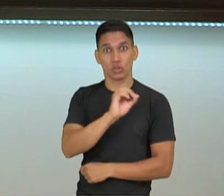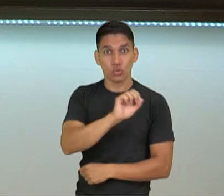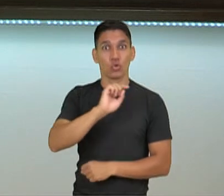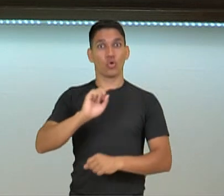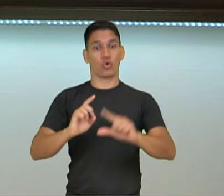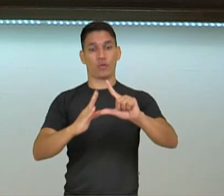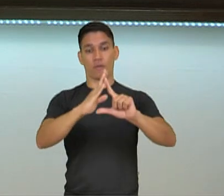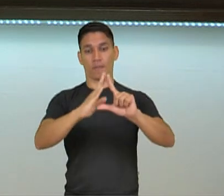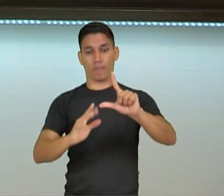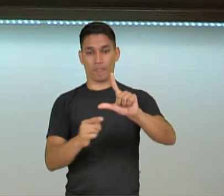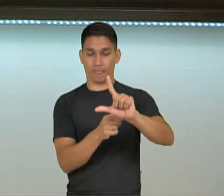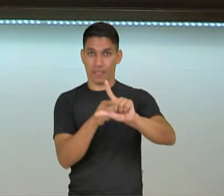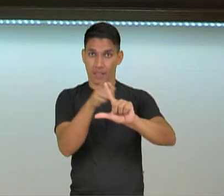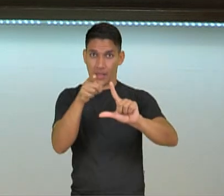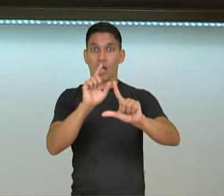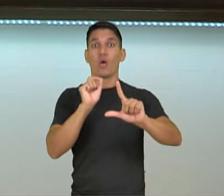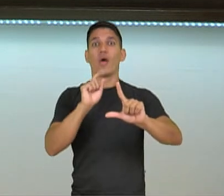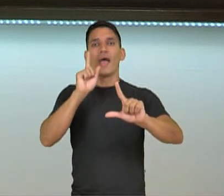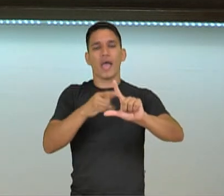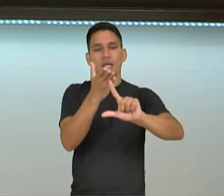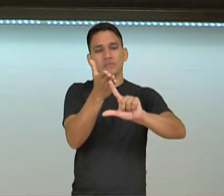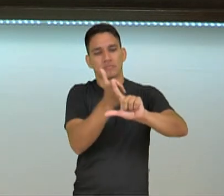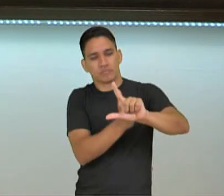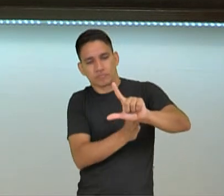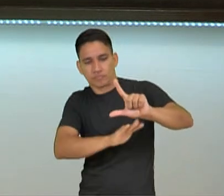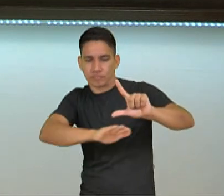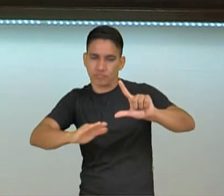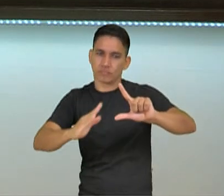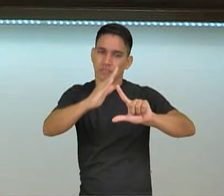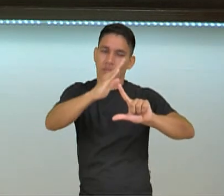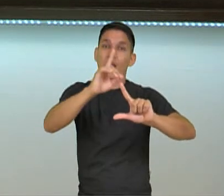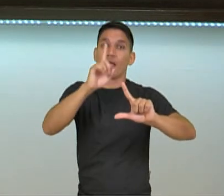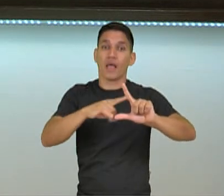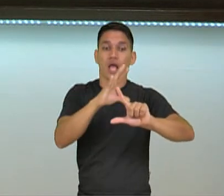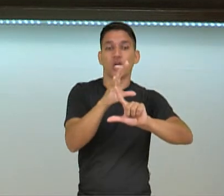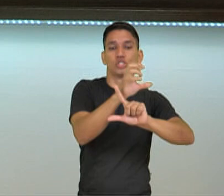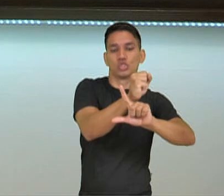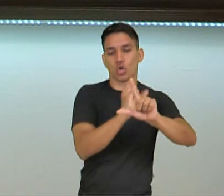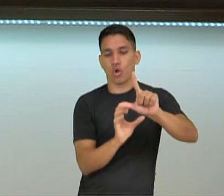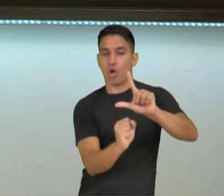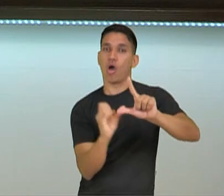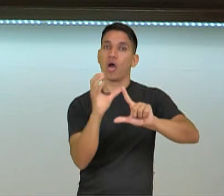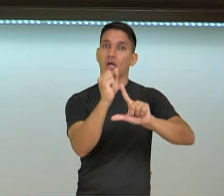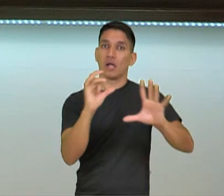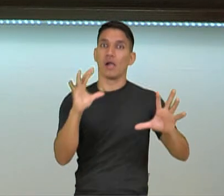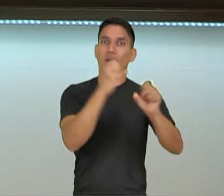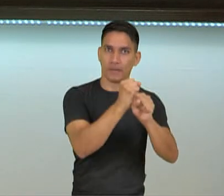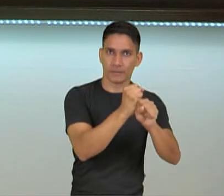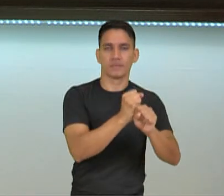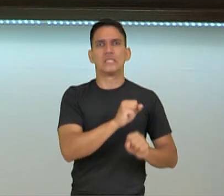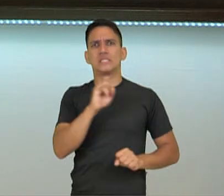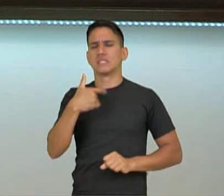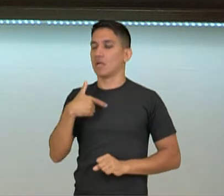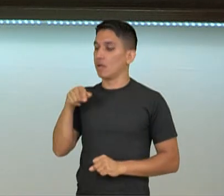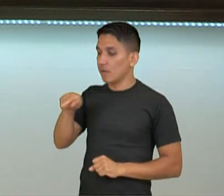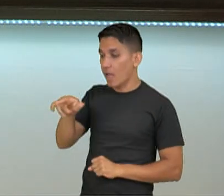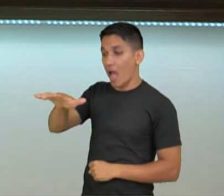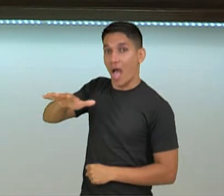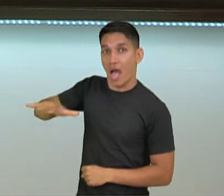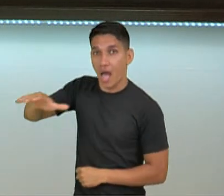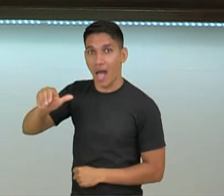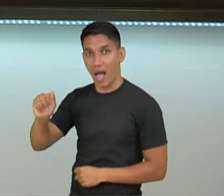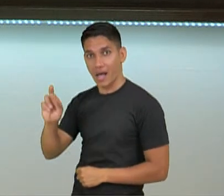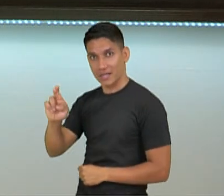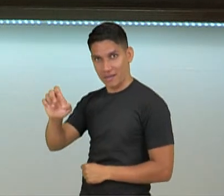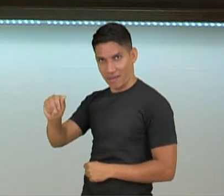contorno, ou seja, a soma dos lados. E a gente viu que para eu achar a área de um triângulo, nada mais